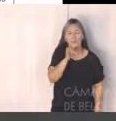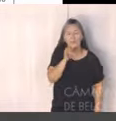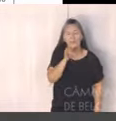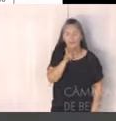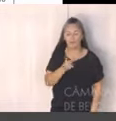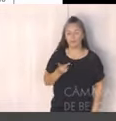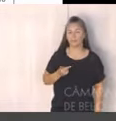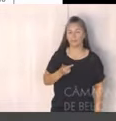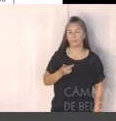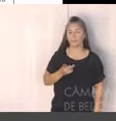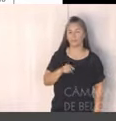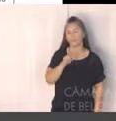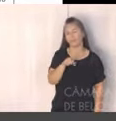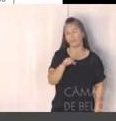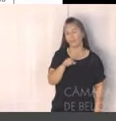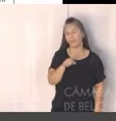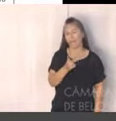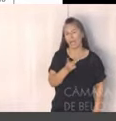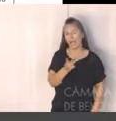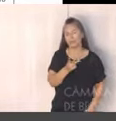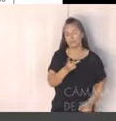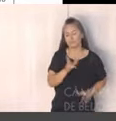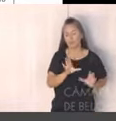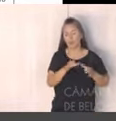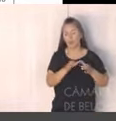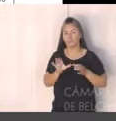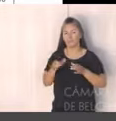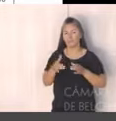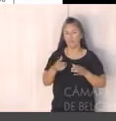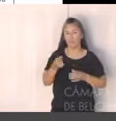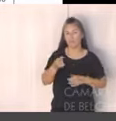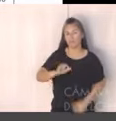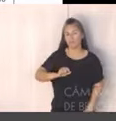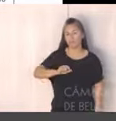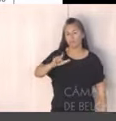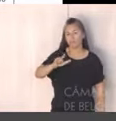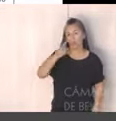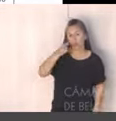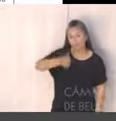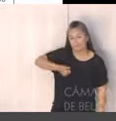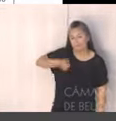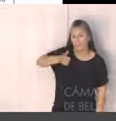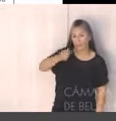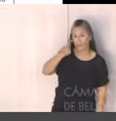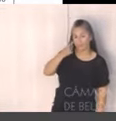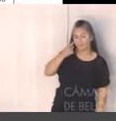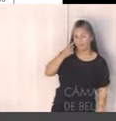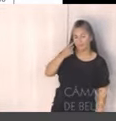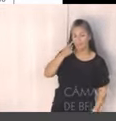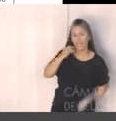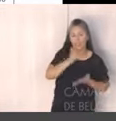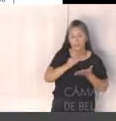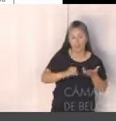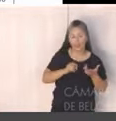duas grandes fatias dessas receitas correntes, são a primeira que está logo aí, impostos, taxas e contribuições de